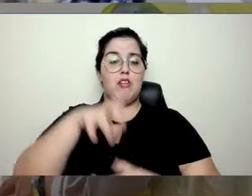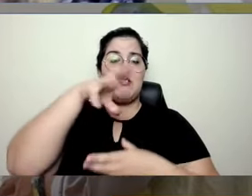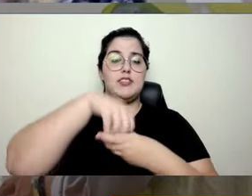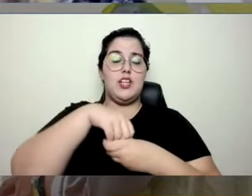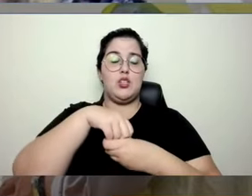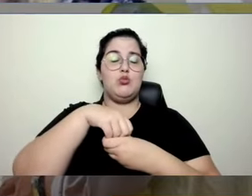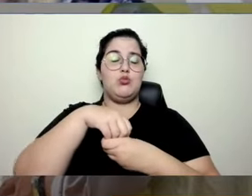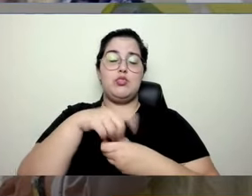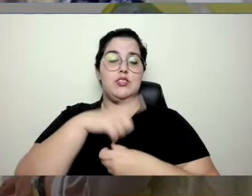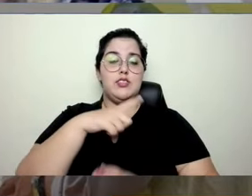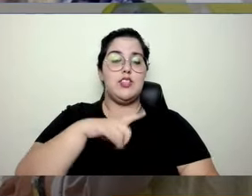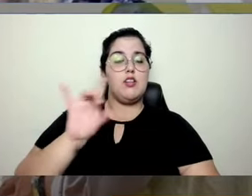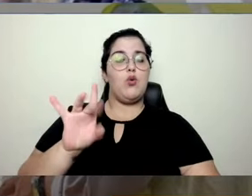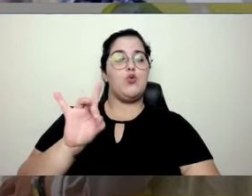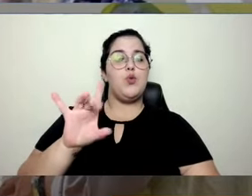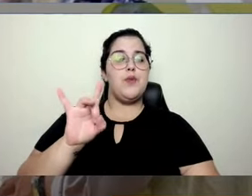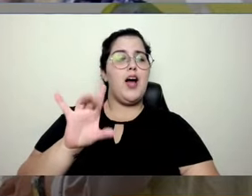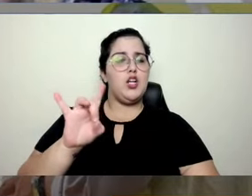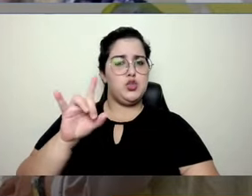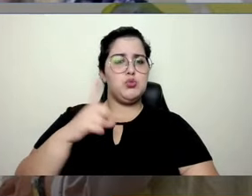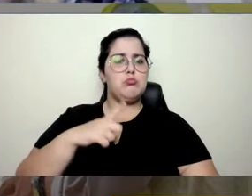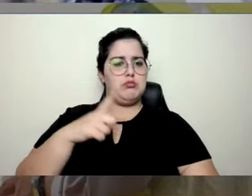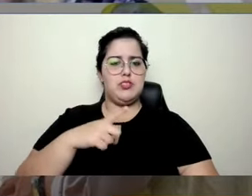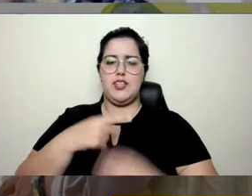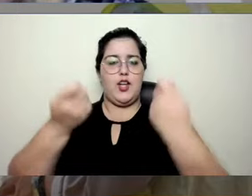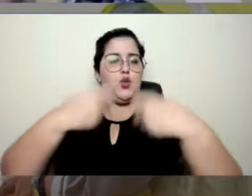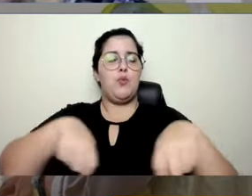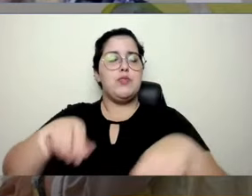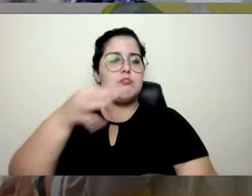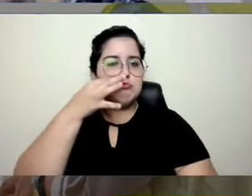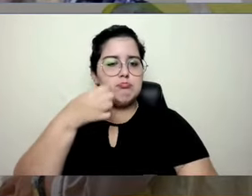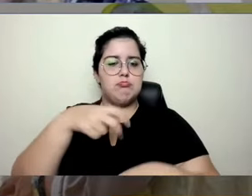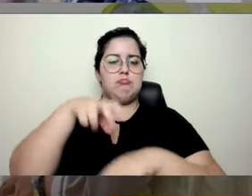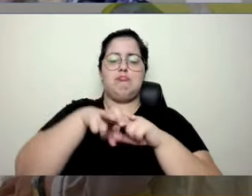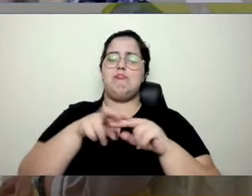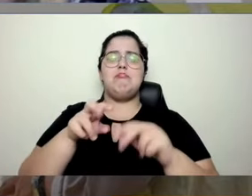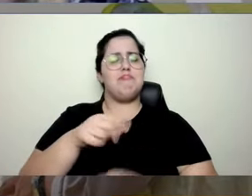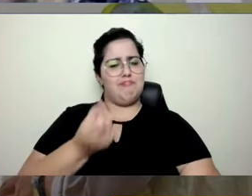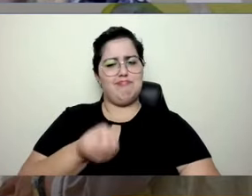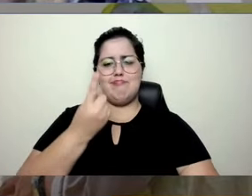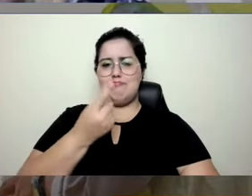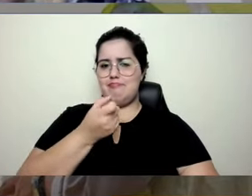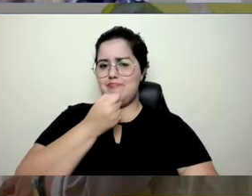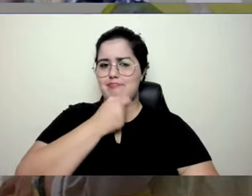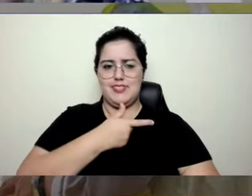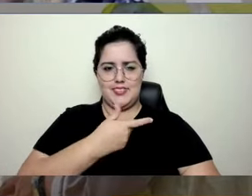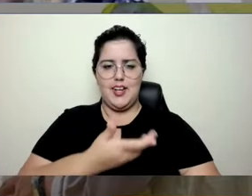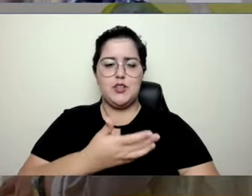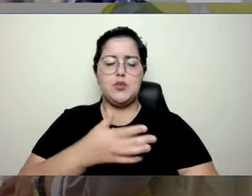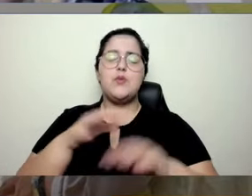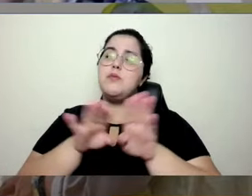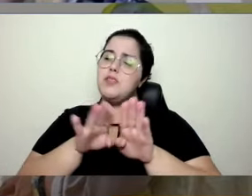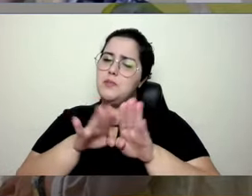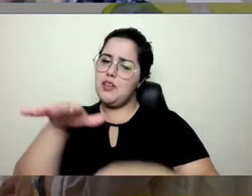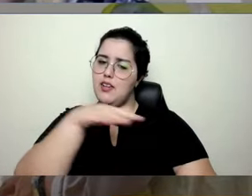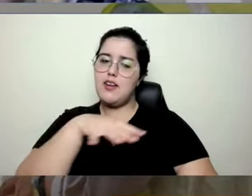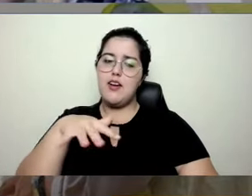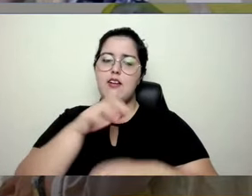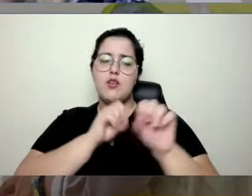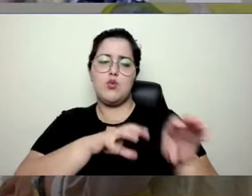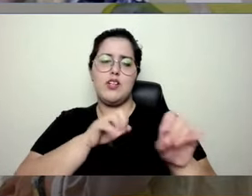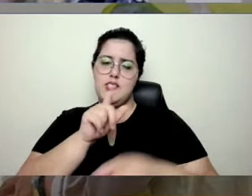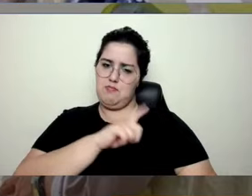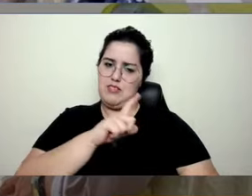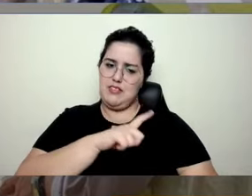duzentos quilômetros de distância operando um caminhão. Isso é uma loucura, né? E na área educacional? As instituições